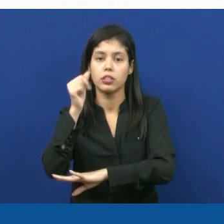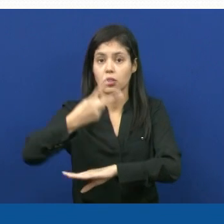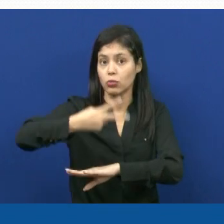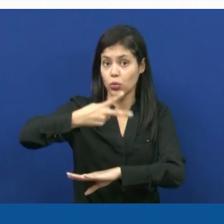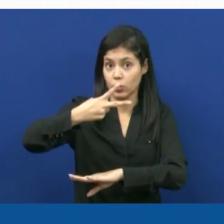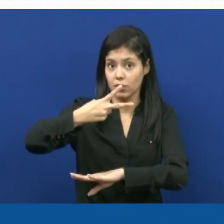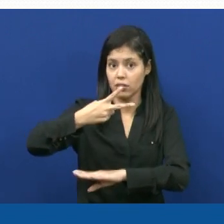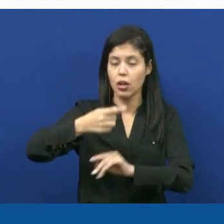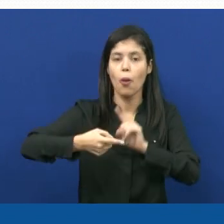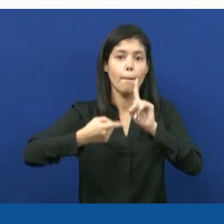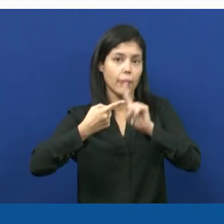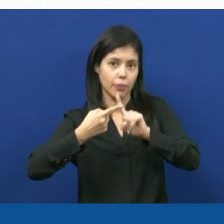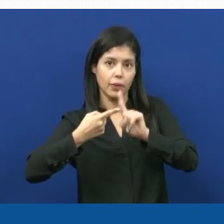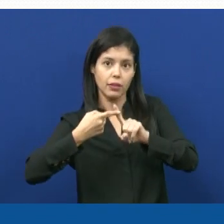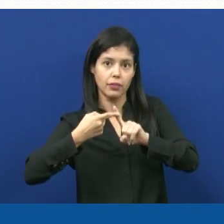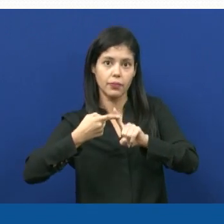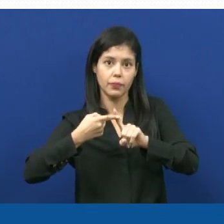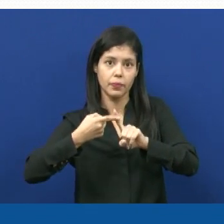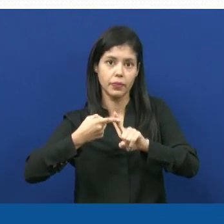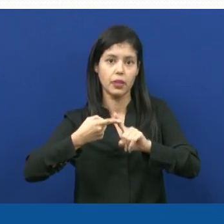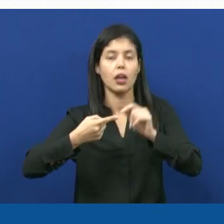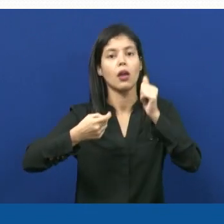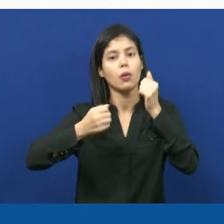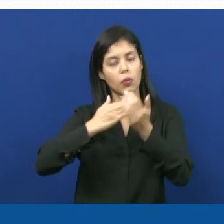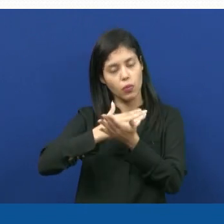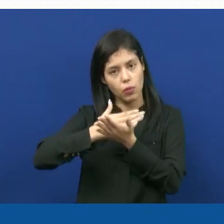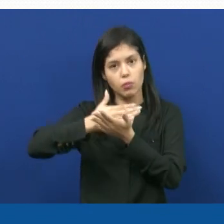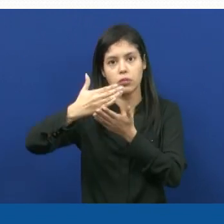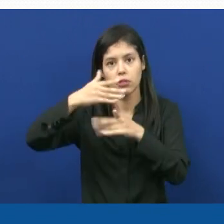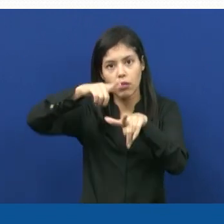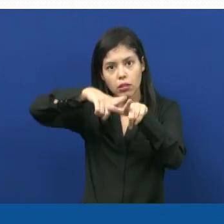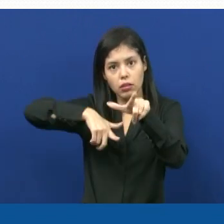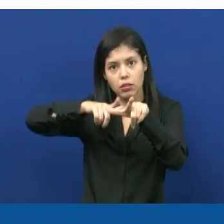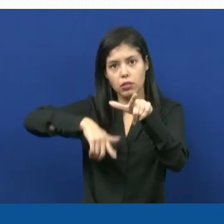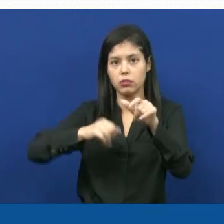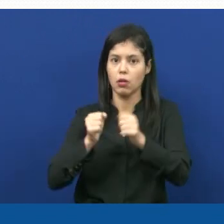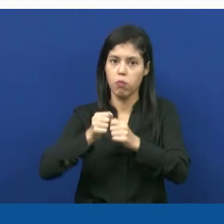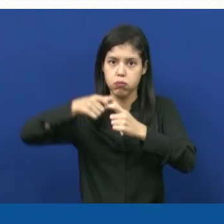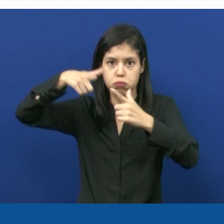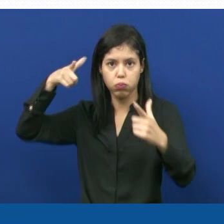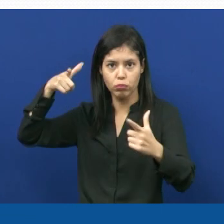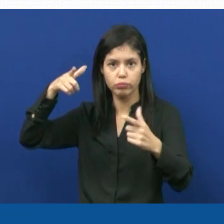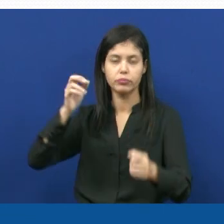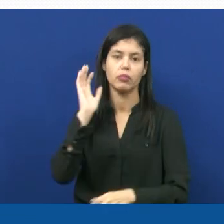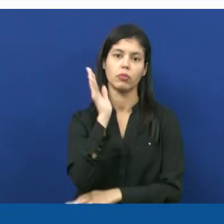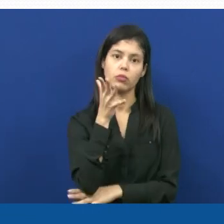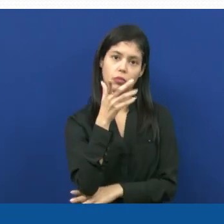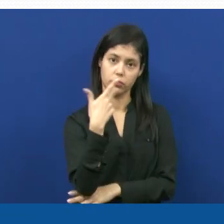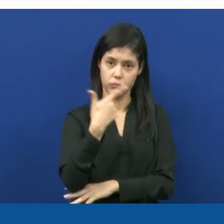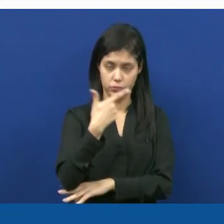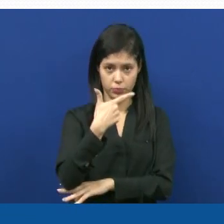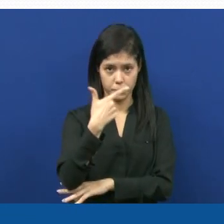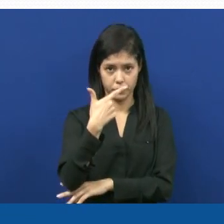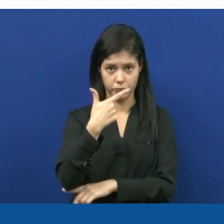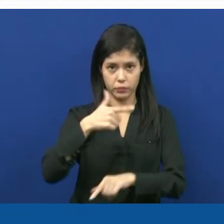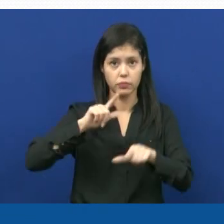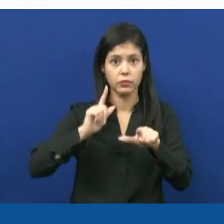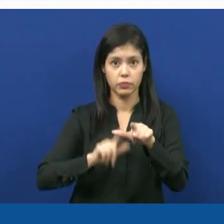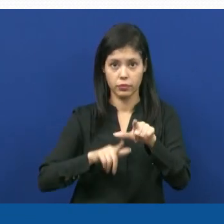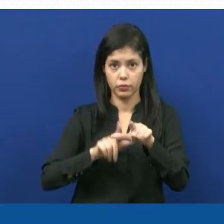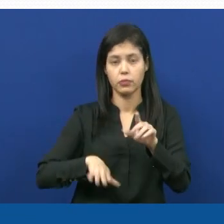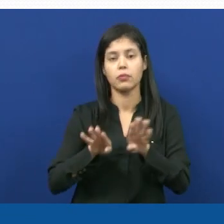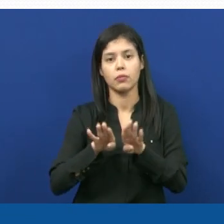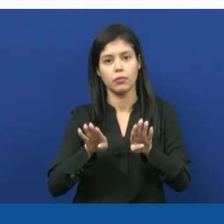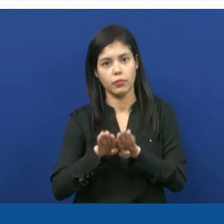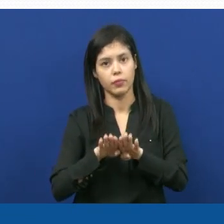termo que indica o gênero, ele deve ser iniciado com letra maiúscula. Já o segundo termo, que é o epíteto